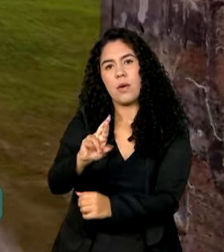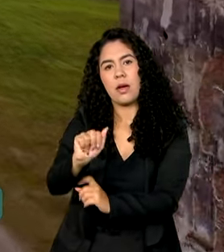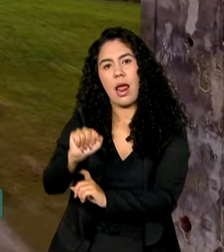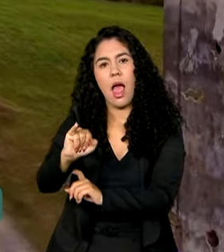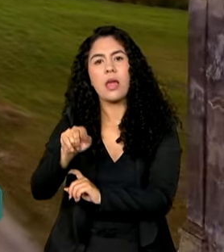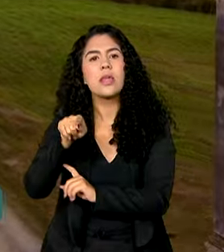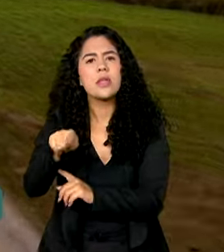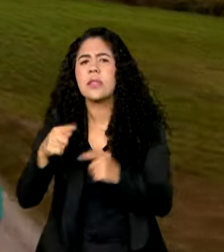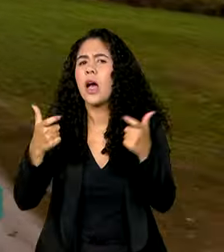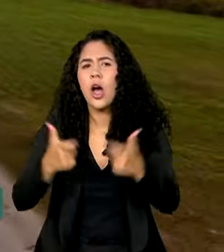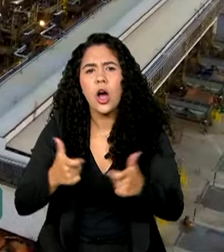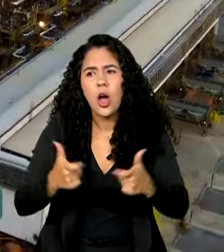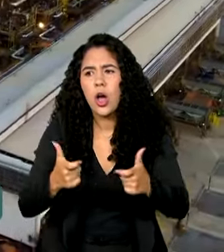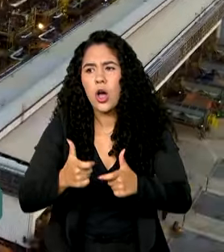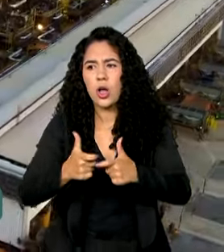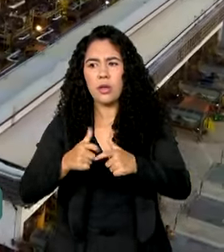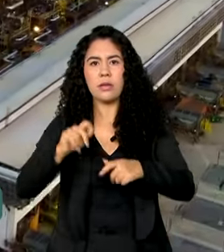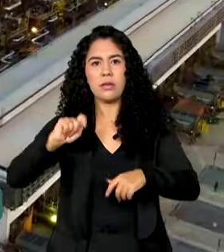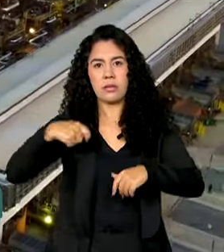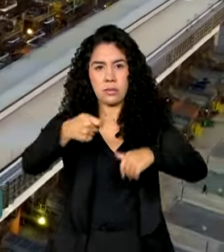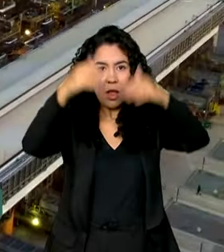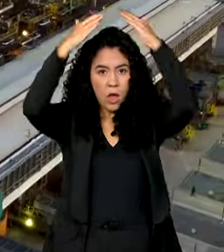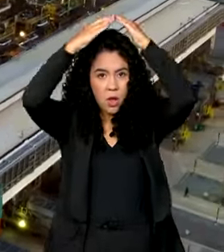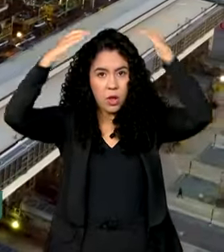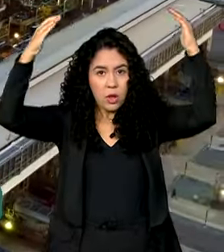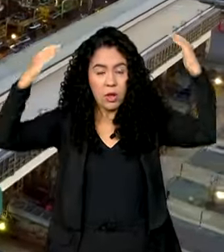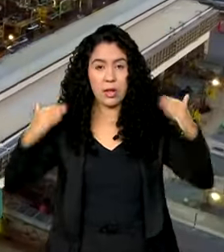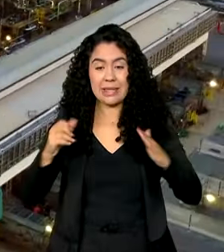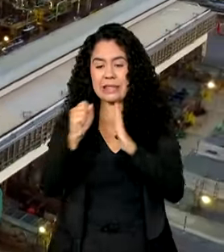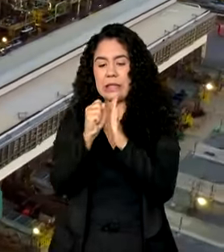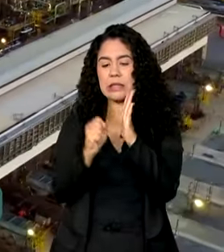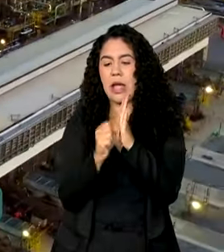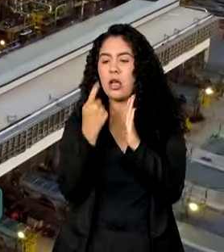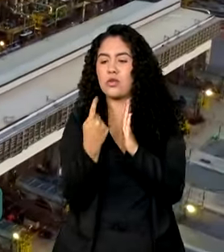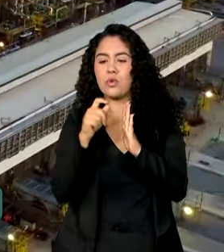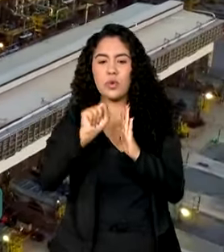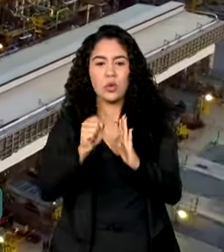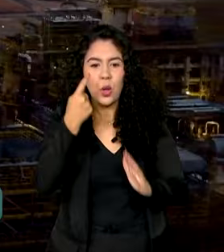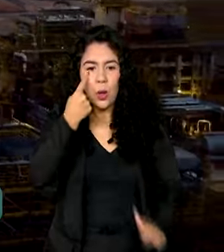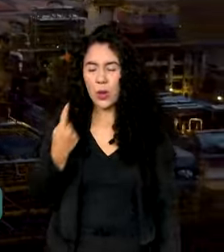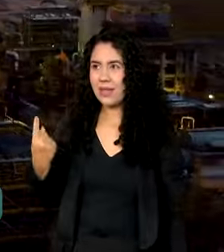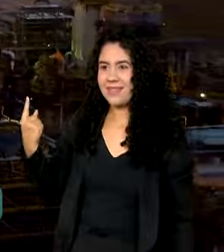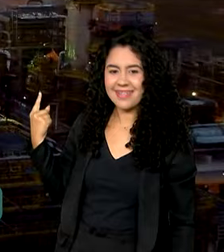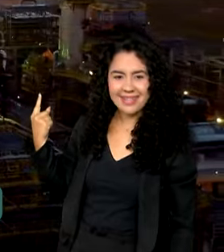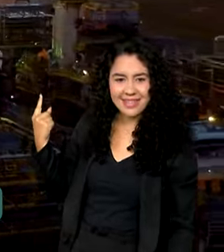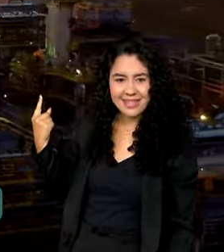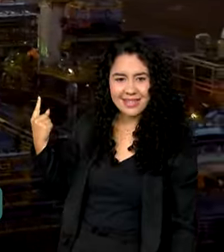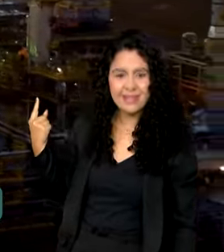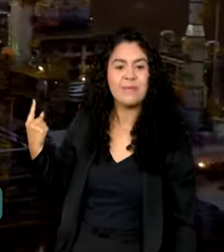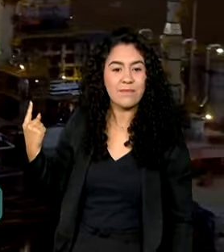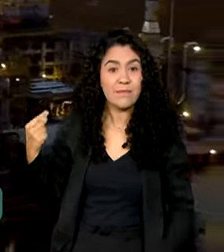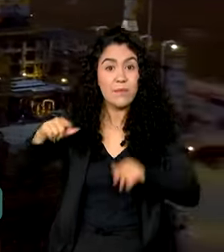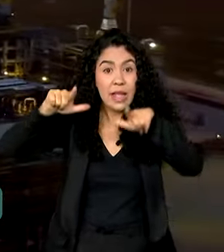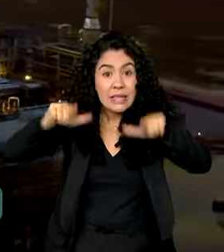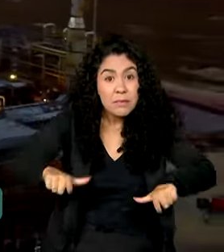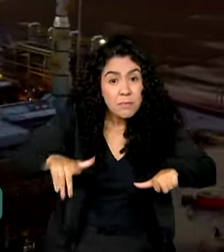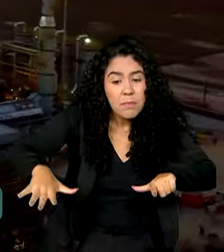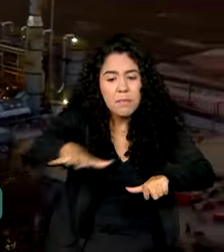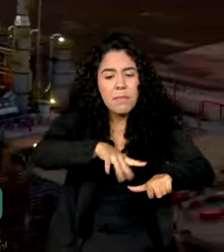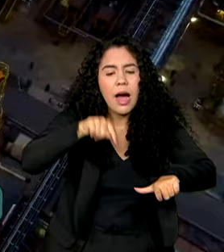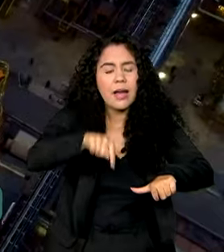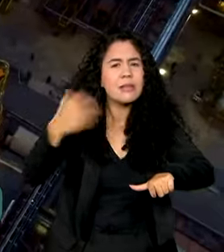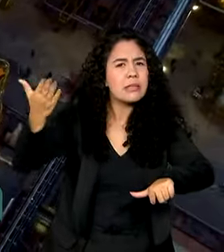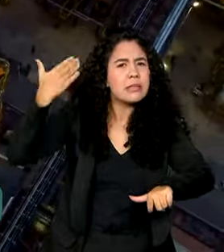Boaventura, onde existiu, no século XVIII, a antiga vila de Santo Antônio de Sá. O local serviu de